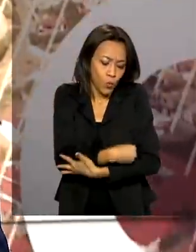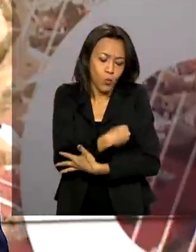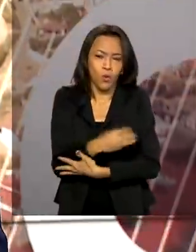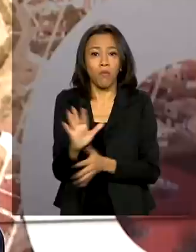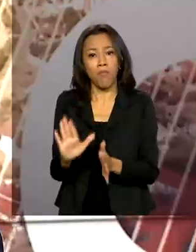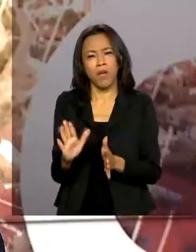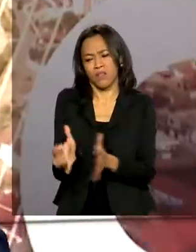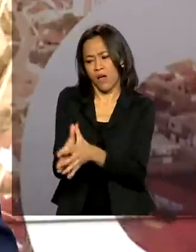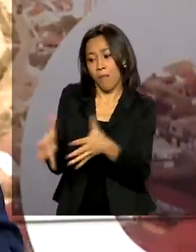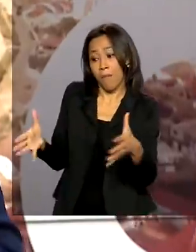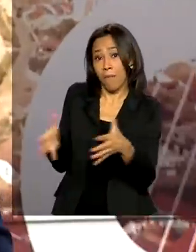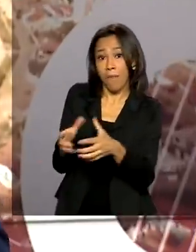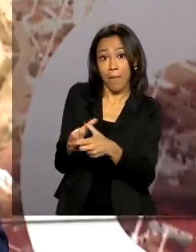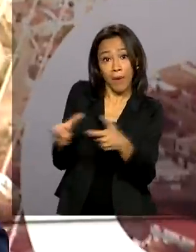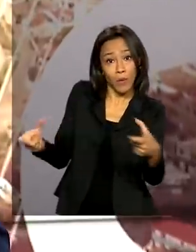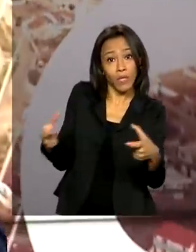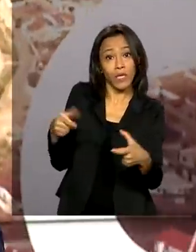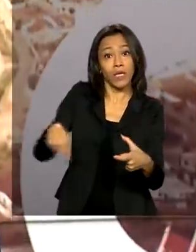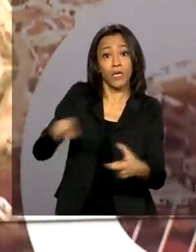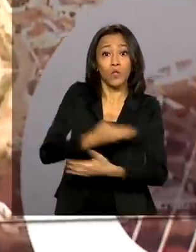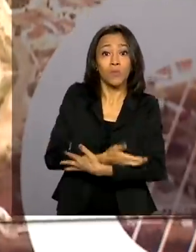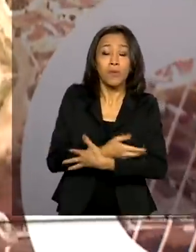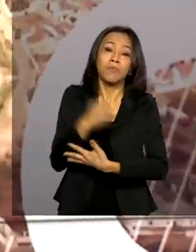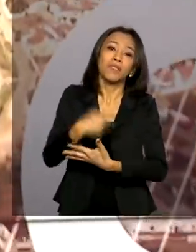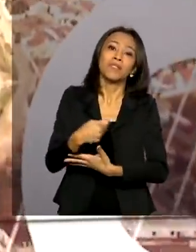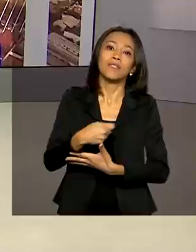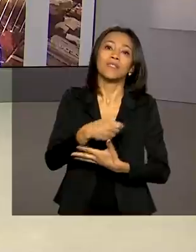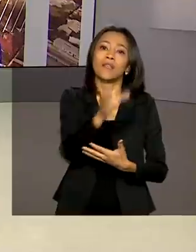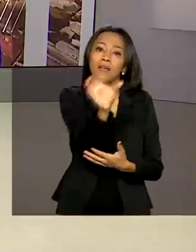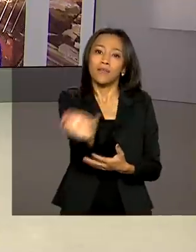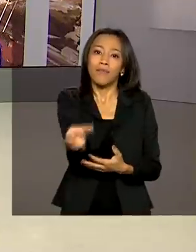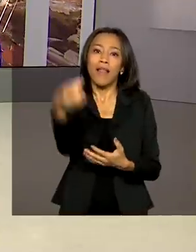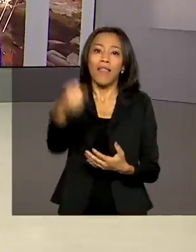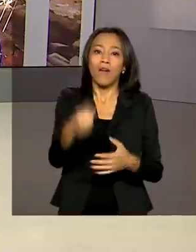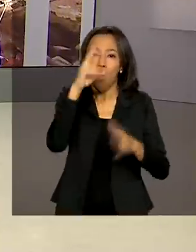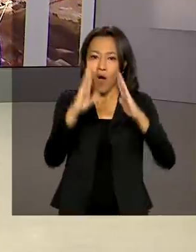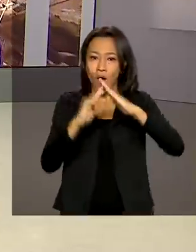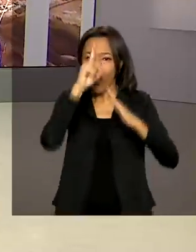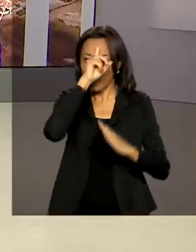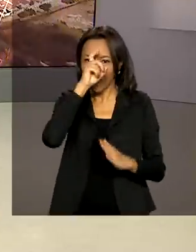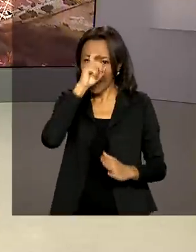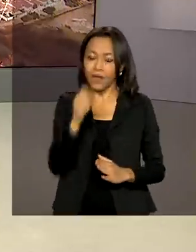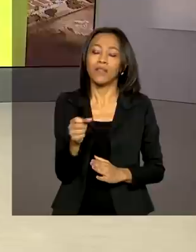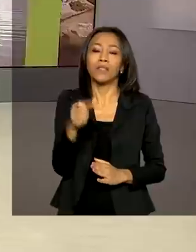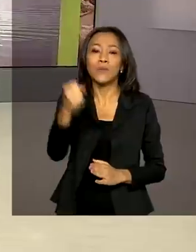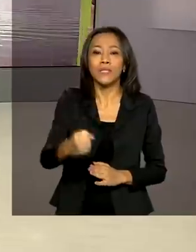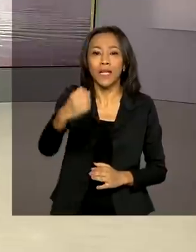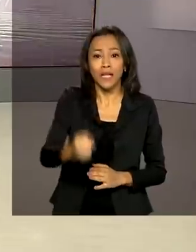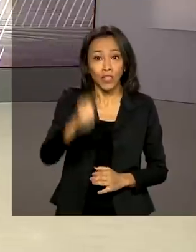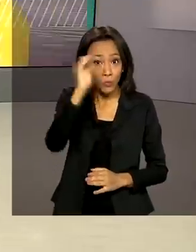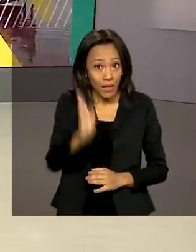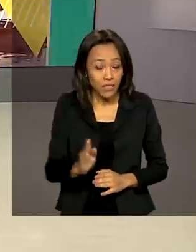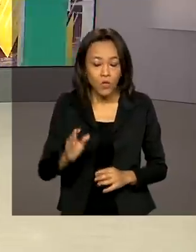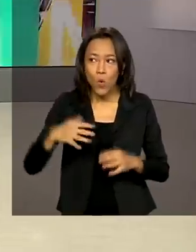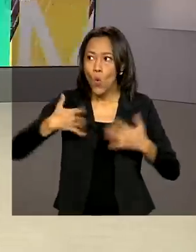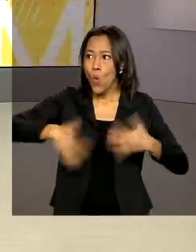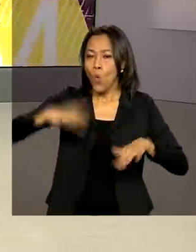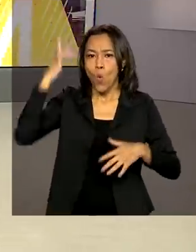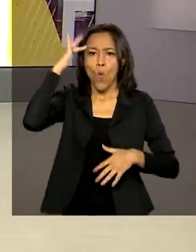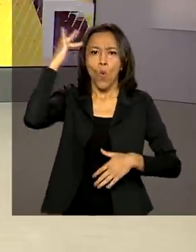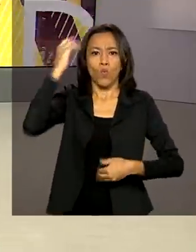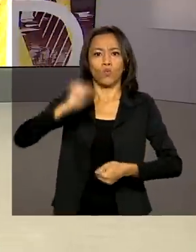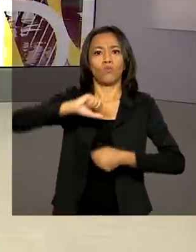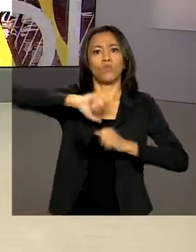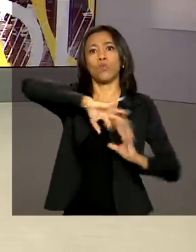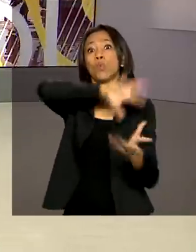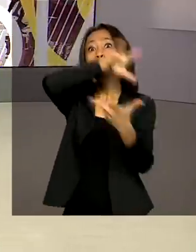bebês precisam receber o alimento dos bancos de leite. O Brasil tem a maior rede de bancos de leite do mundo e quem